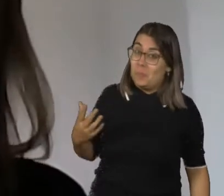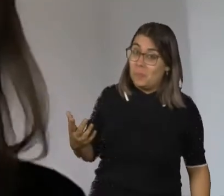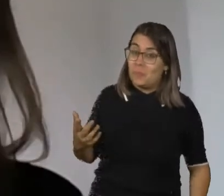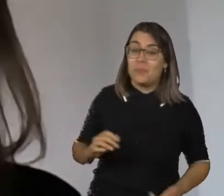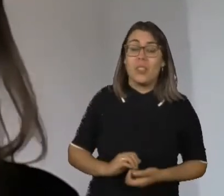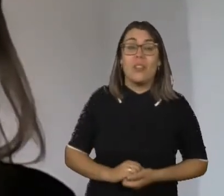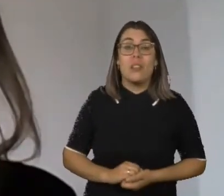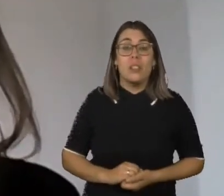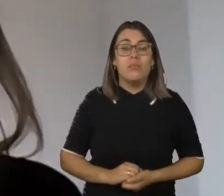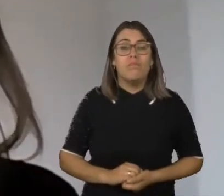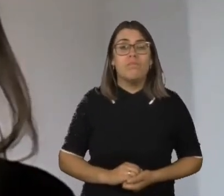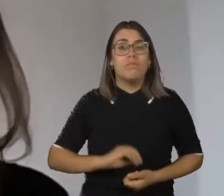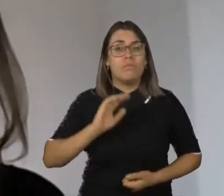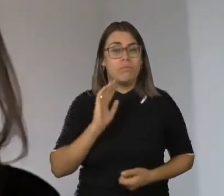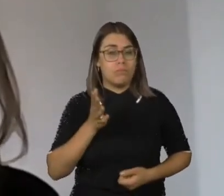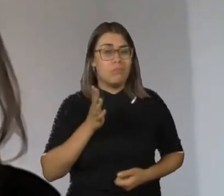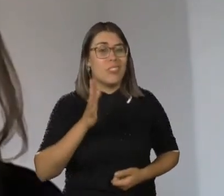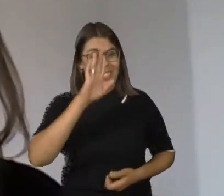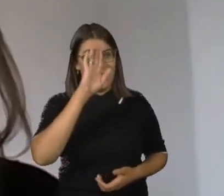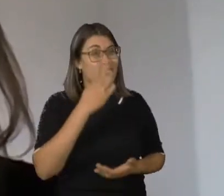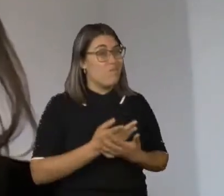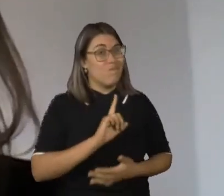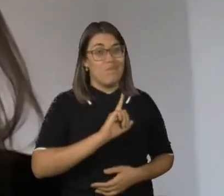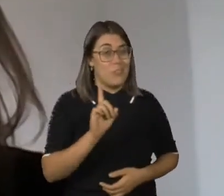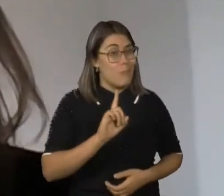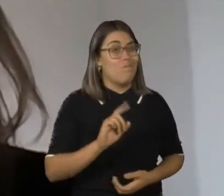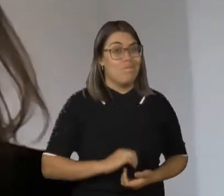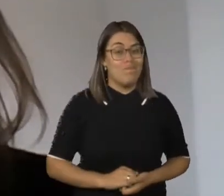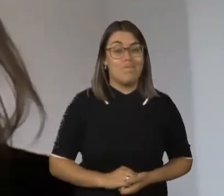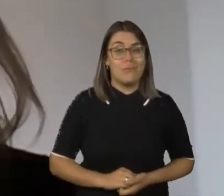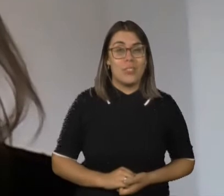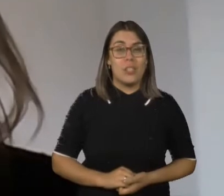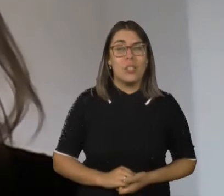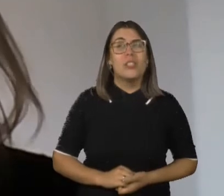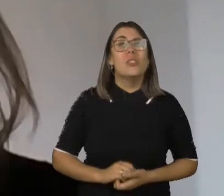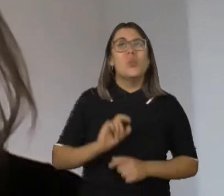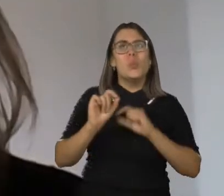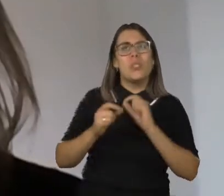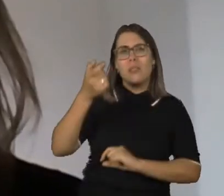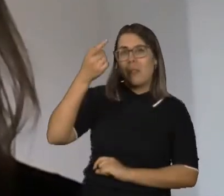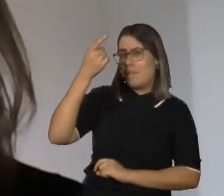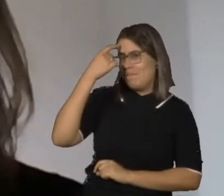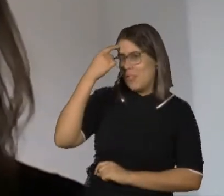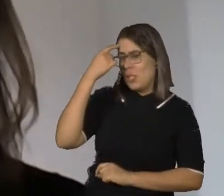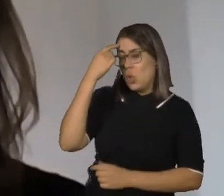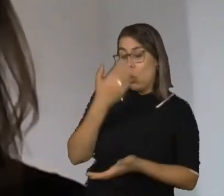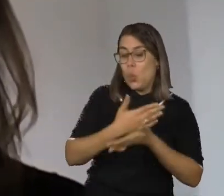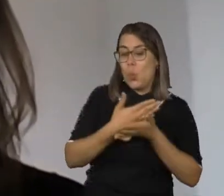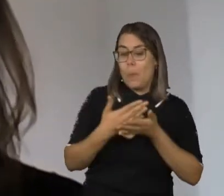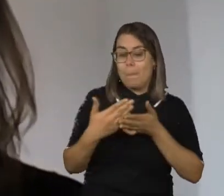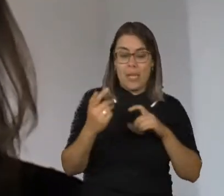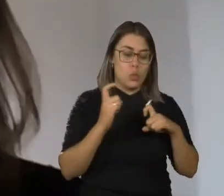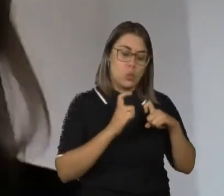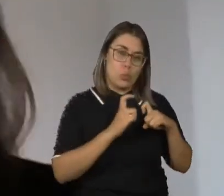Começamos já afirmando que não. Entendemos que essa ideia, ela parte de um discurso médico.